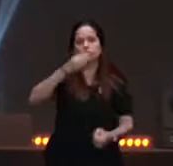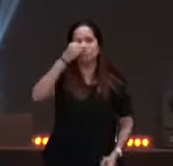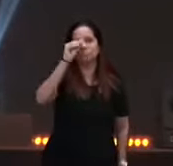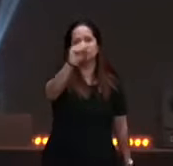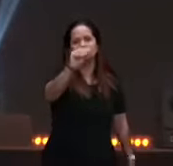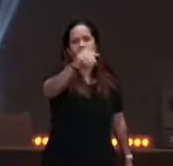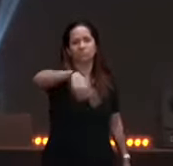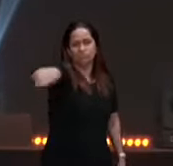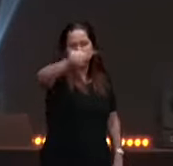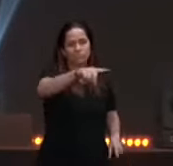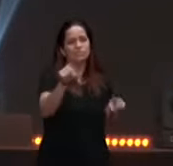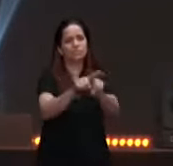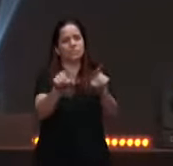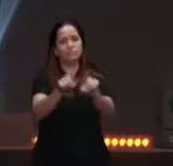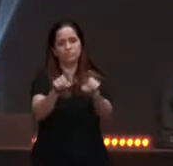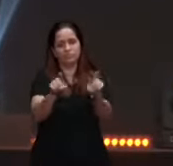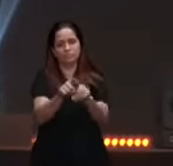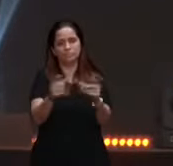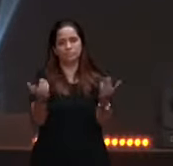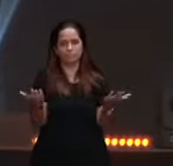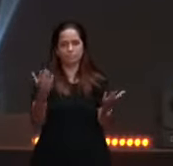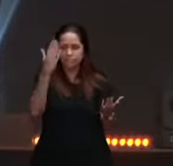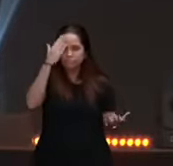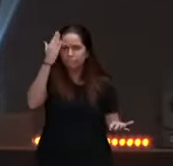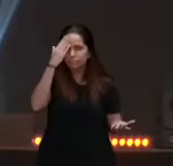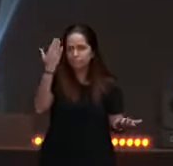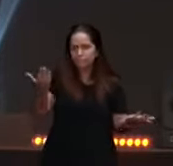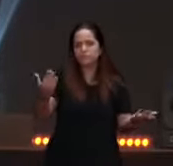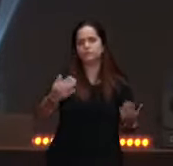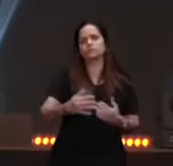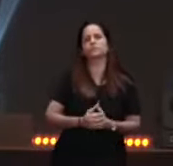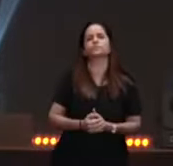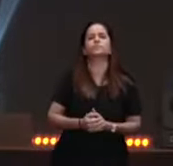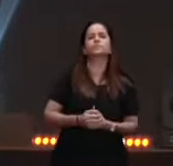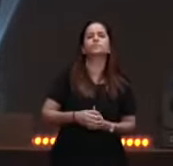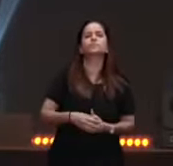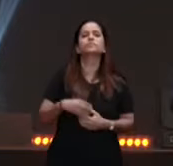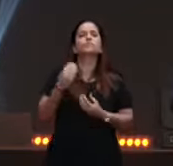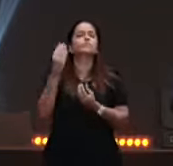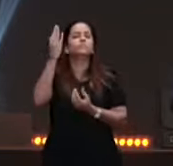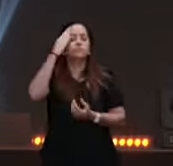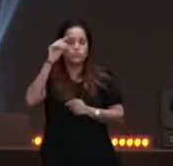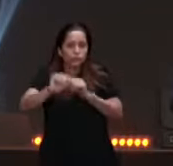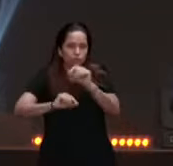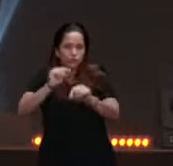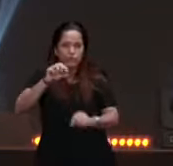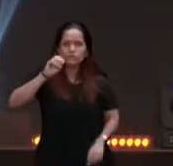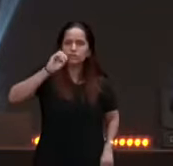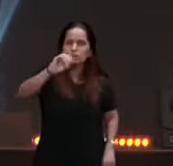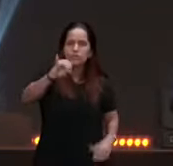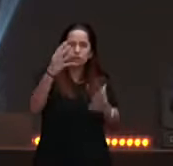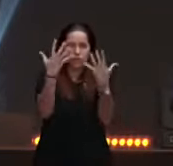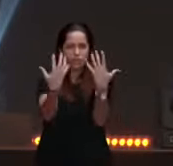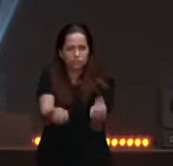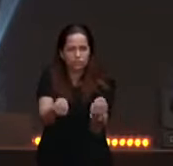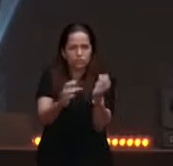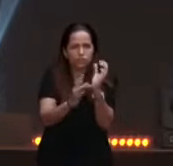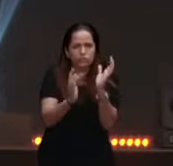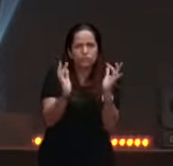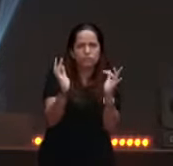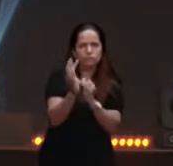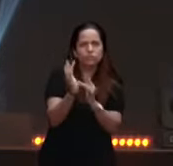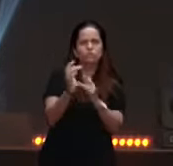nós precisamos entender, que quem está com Jesus, mostra a cara irmão, qual é a sua situação,